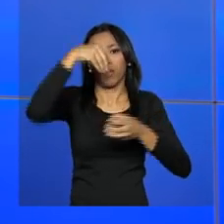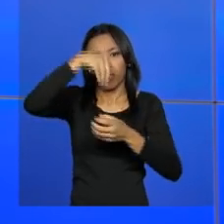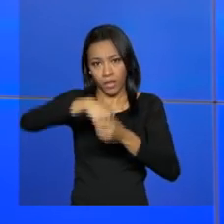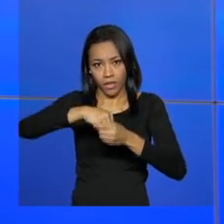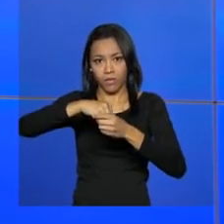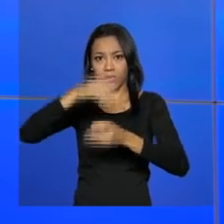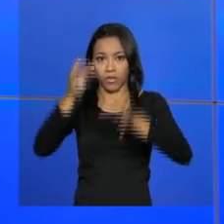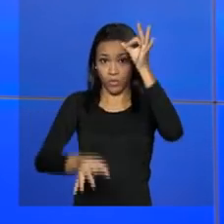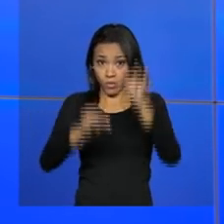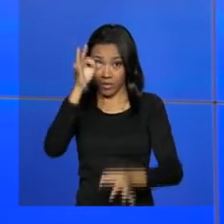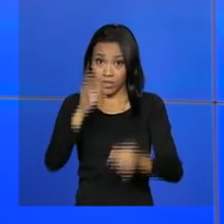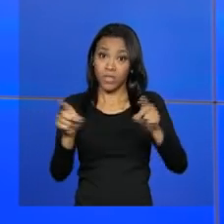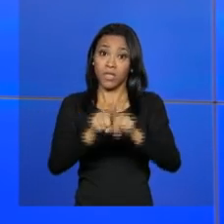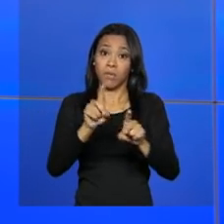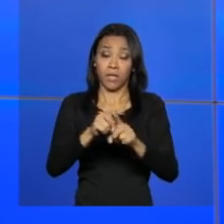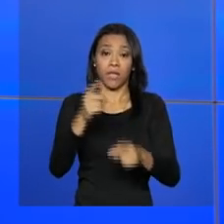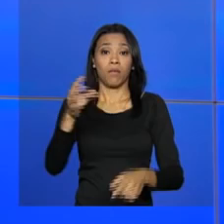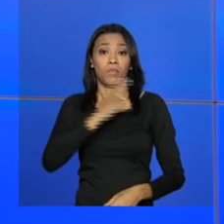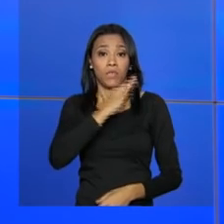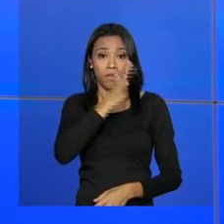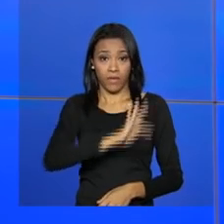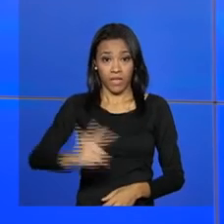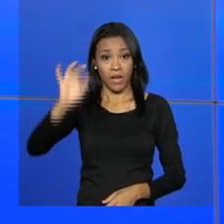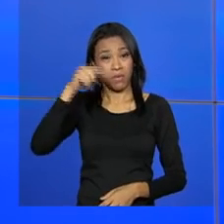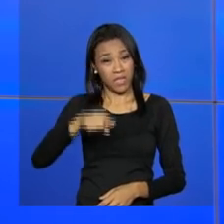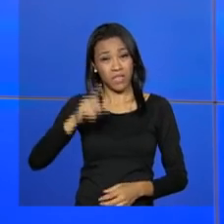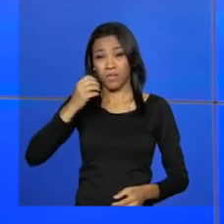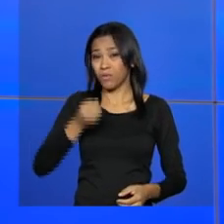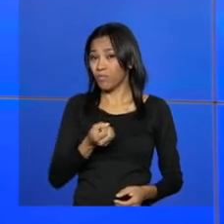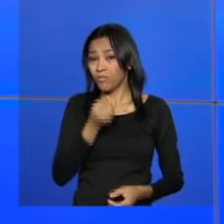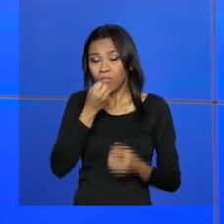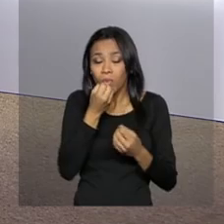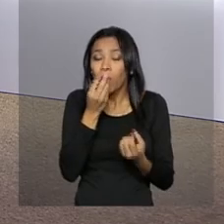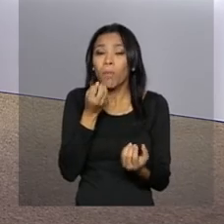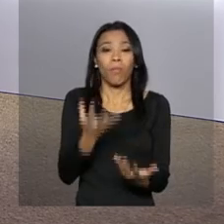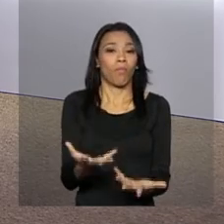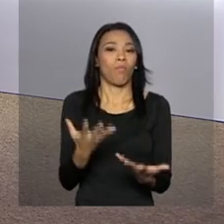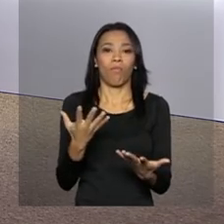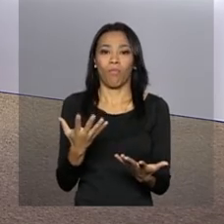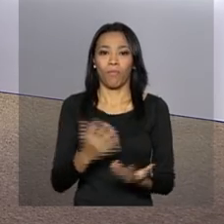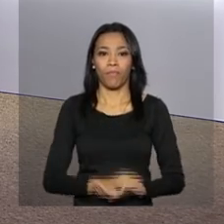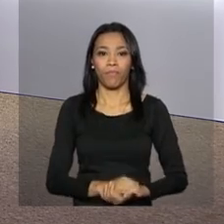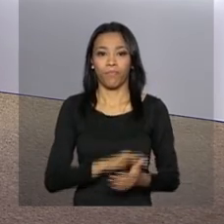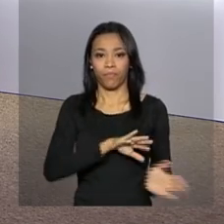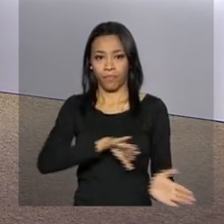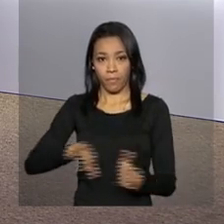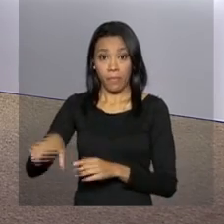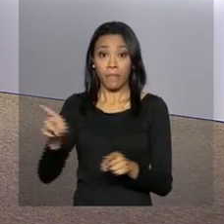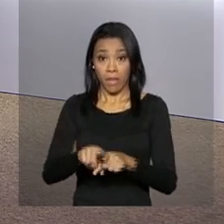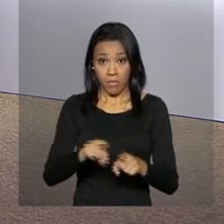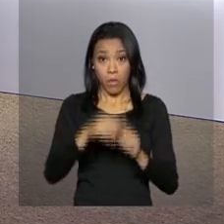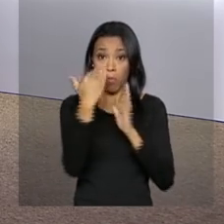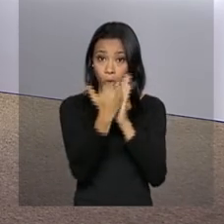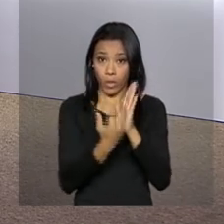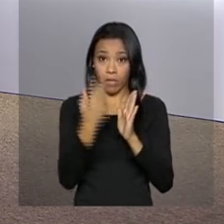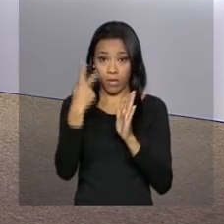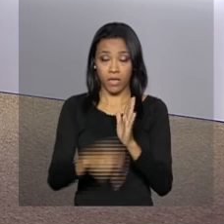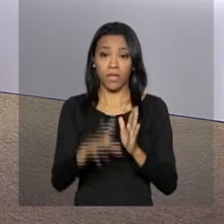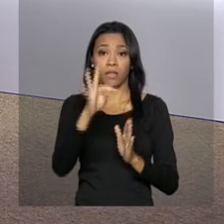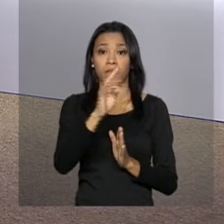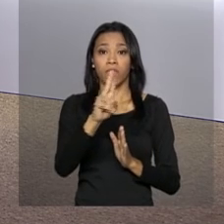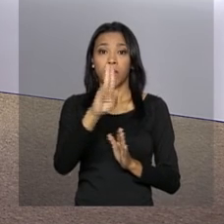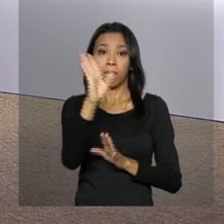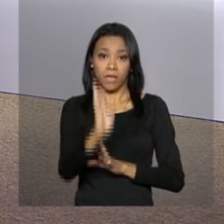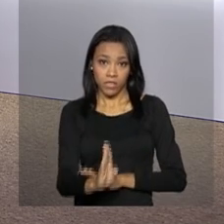e da Polícia Federal, o que representa um retrocesso inaceitável. Em um programa da TV Brasil, o ministro da